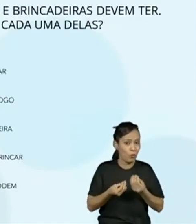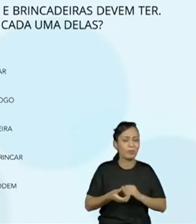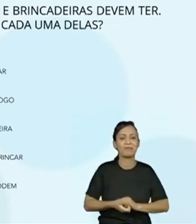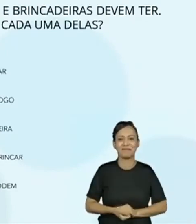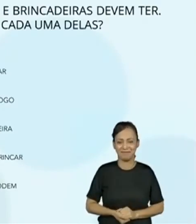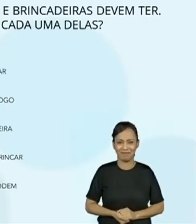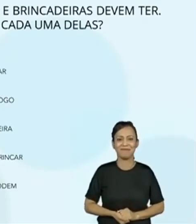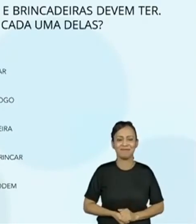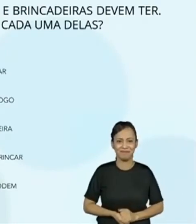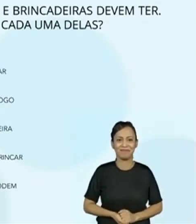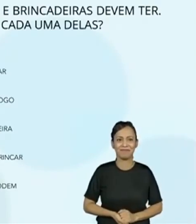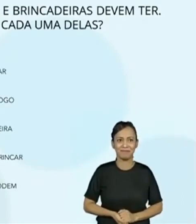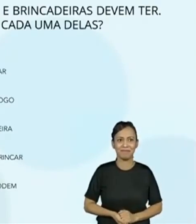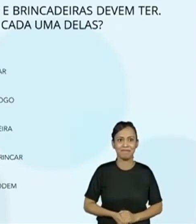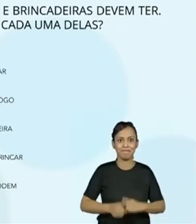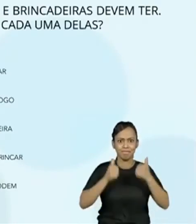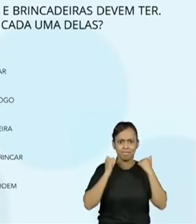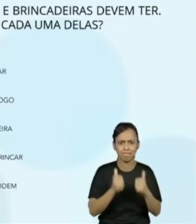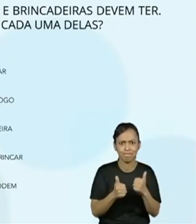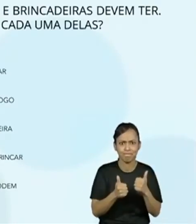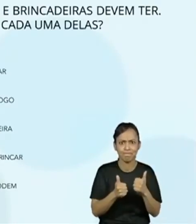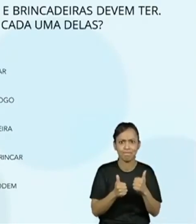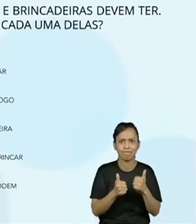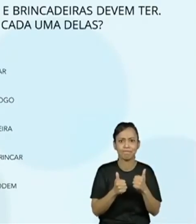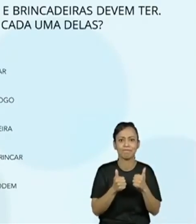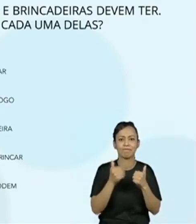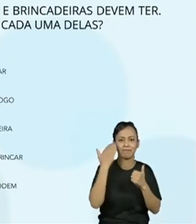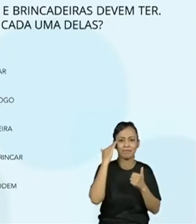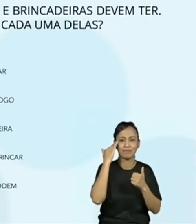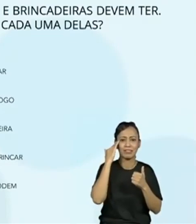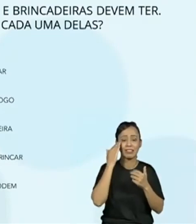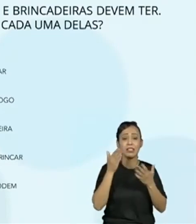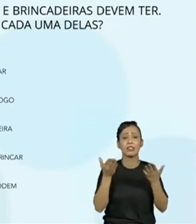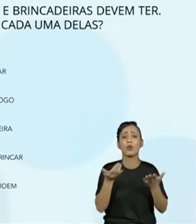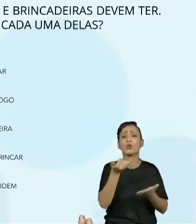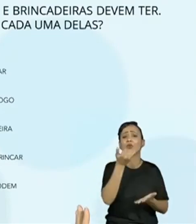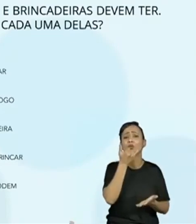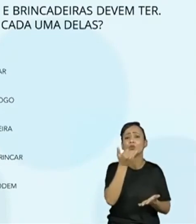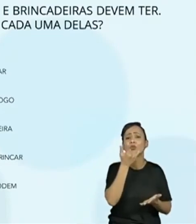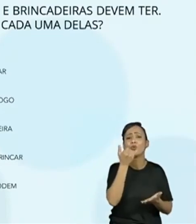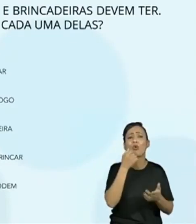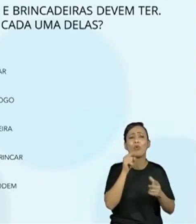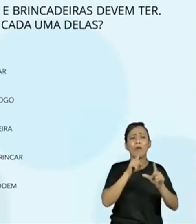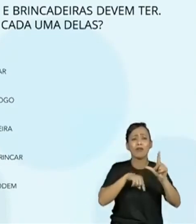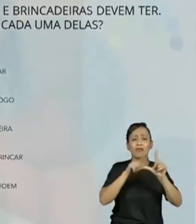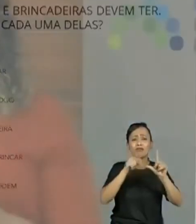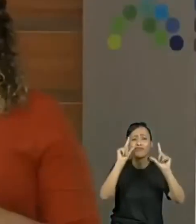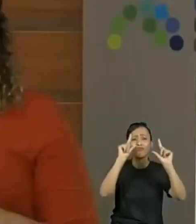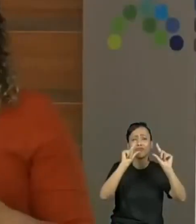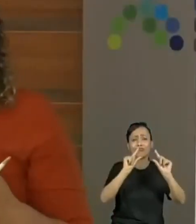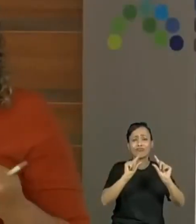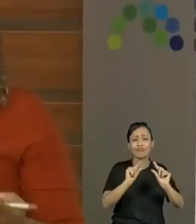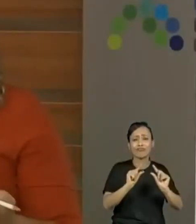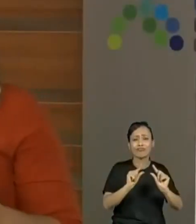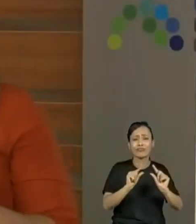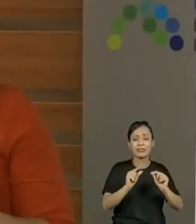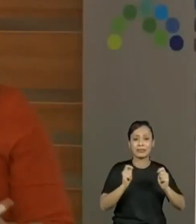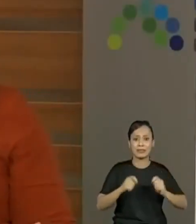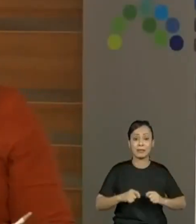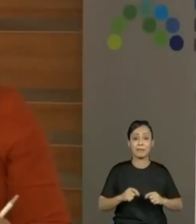Perfeito. Tudo bem, turminha? Perfeito. Eu peço desculpa pelo tamanho, mas eu não podia dividir